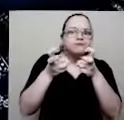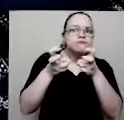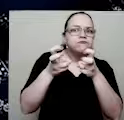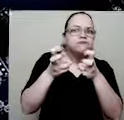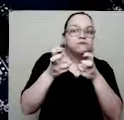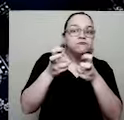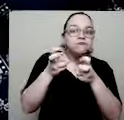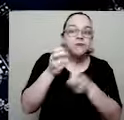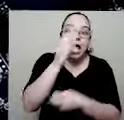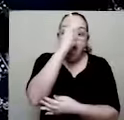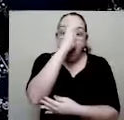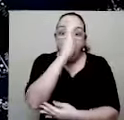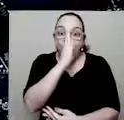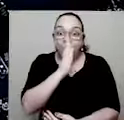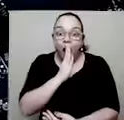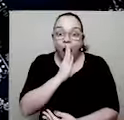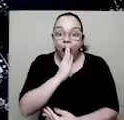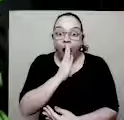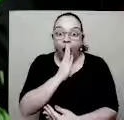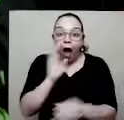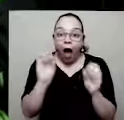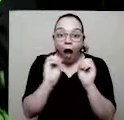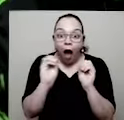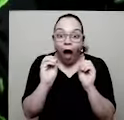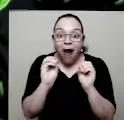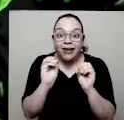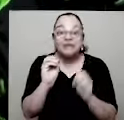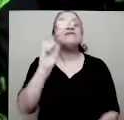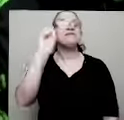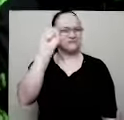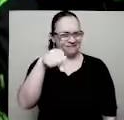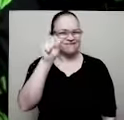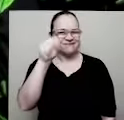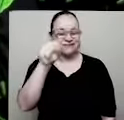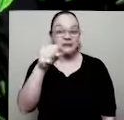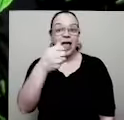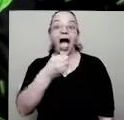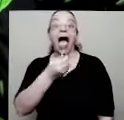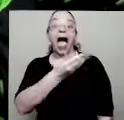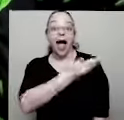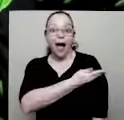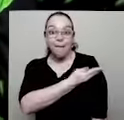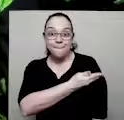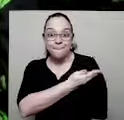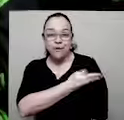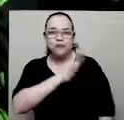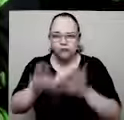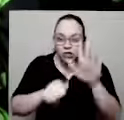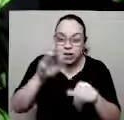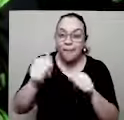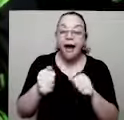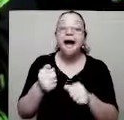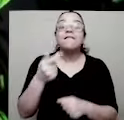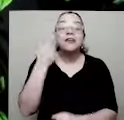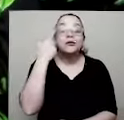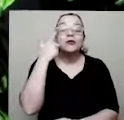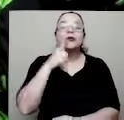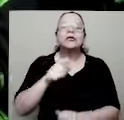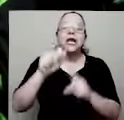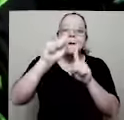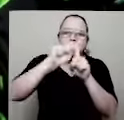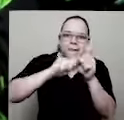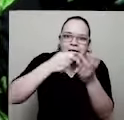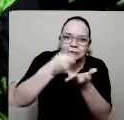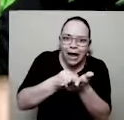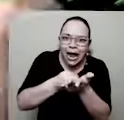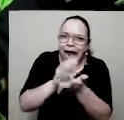100% de desconto nas mensalidades? Sim, aluno que indicar Amigo vai ganhar as mensalidades de